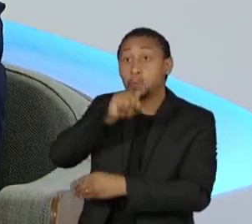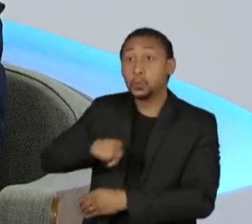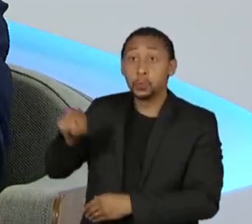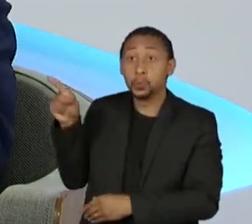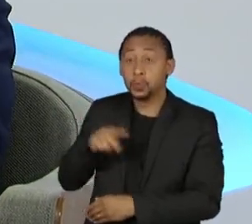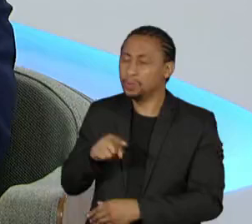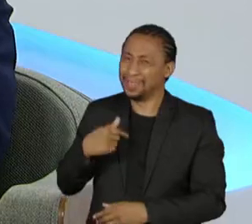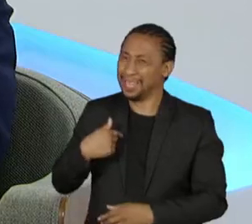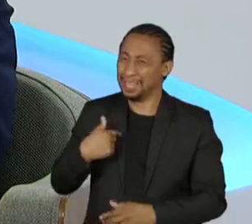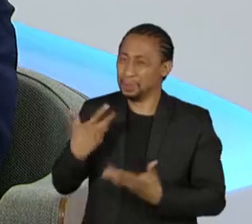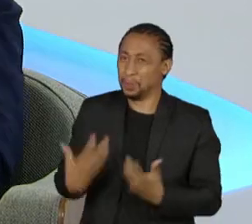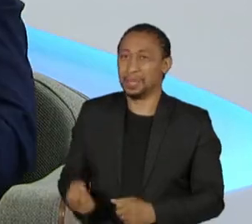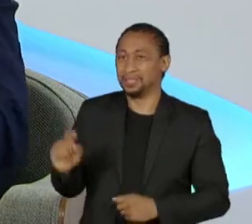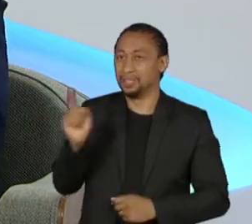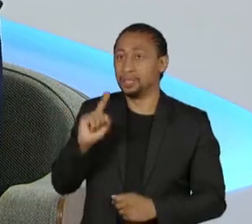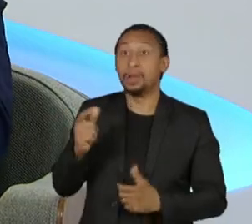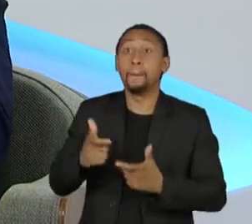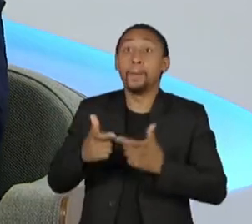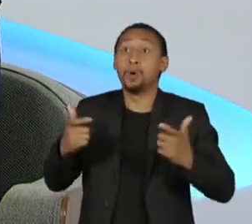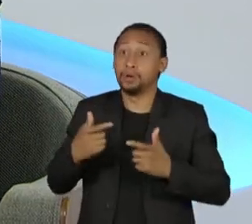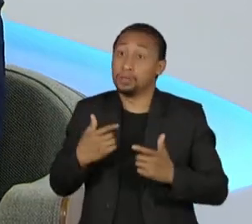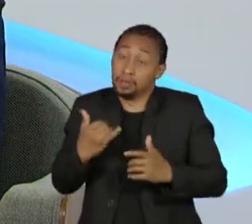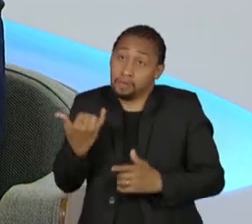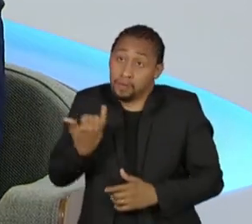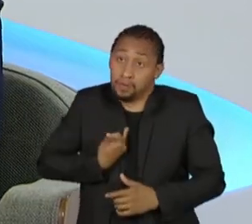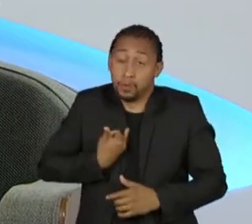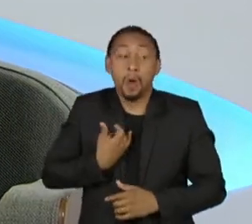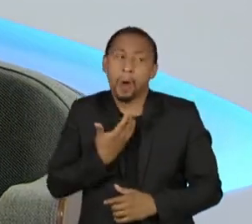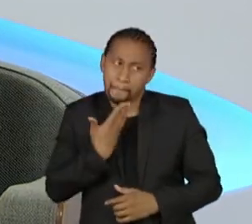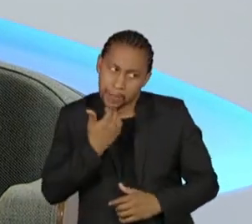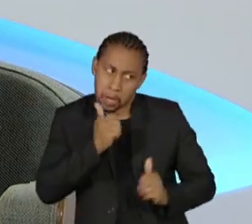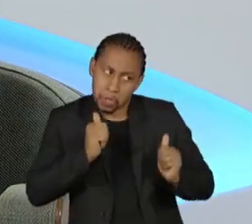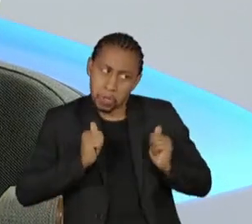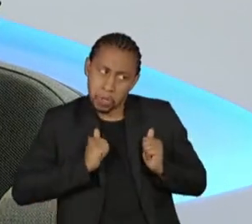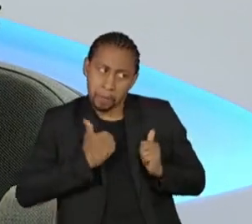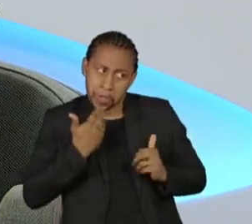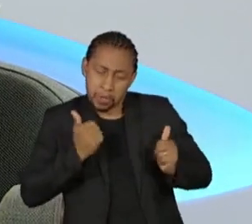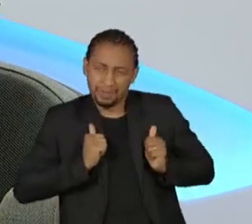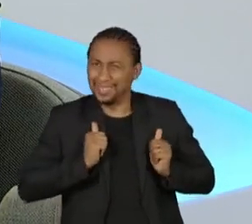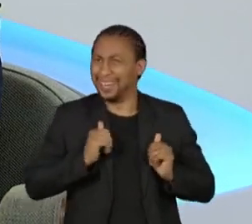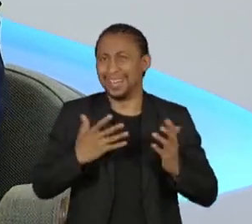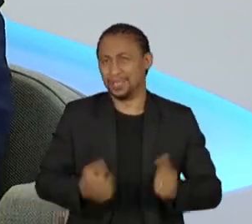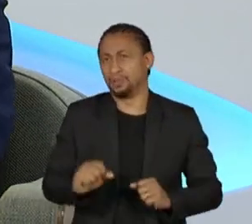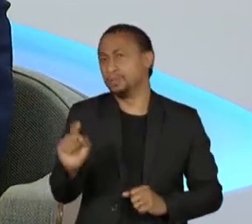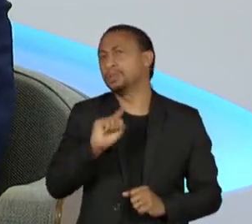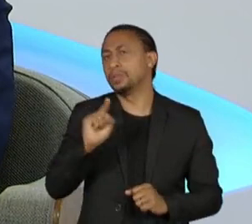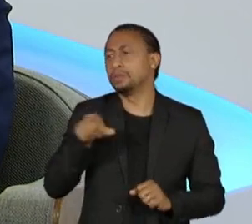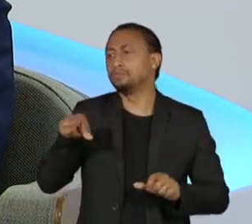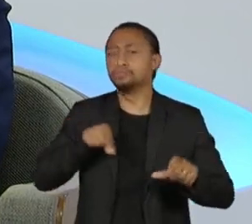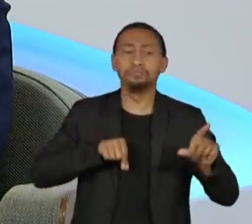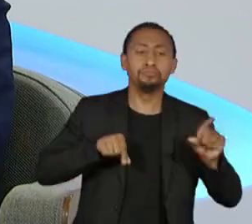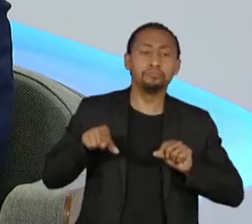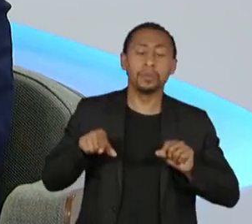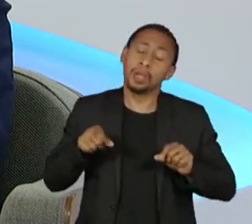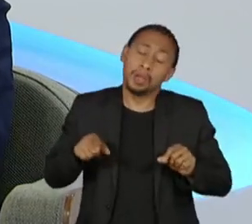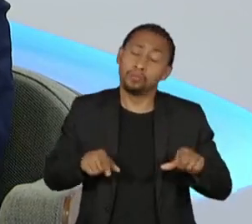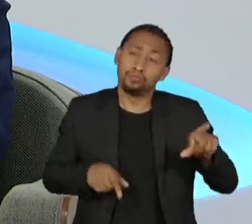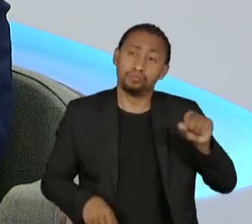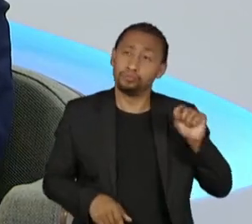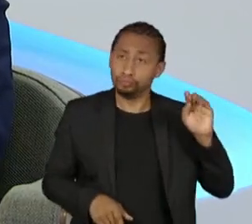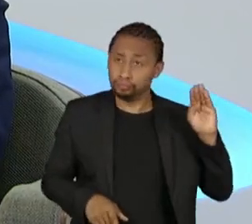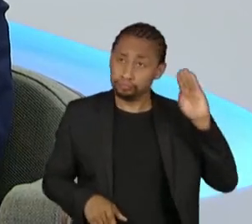neutralidade naquele momento, mas isso vai contra aquilo que eu acredito, portanto, entre uma e outra escolha, escolhi Bolsonaro